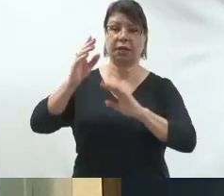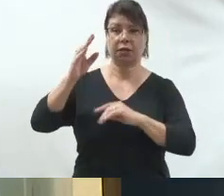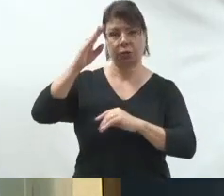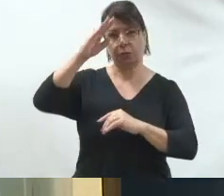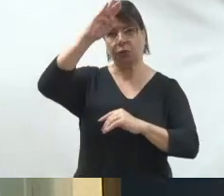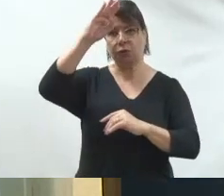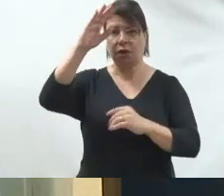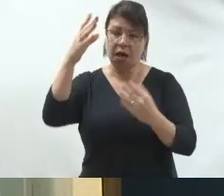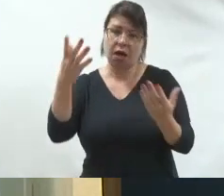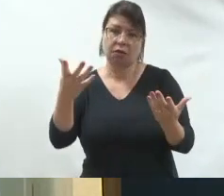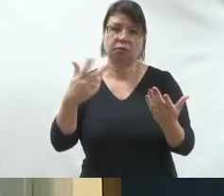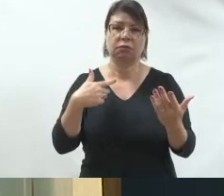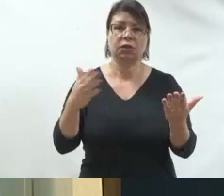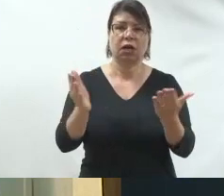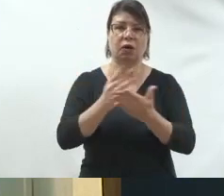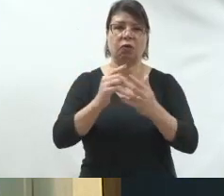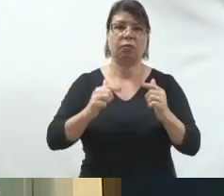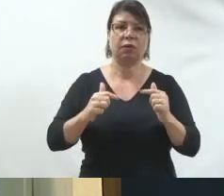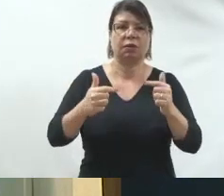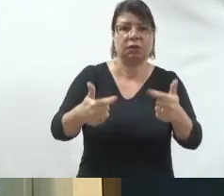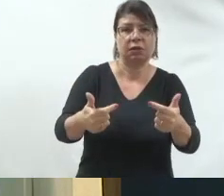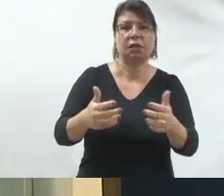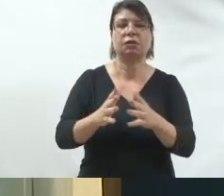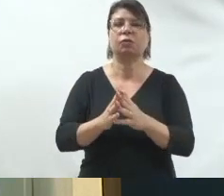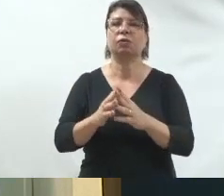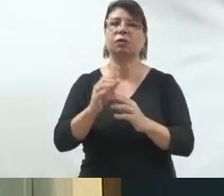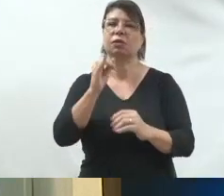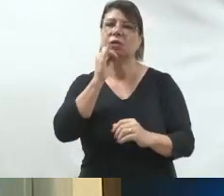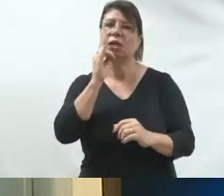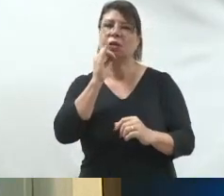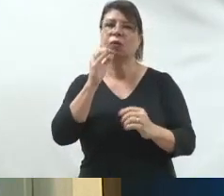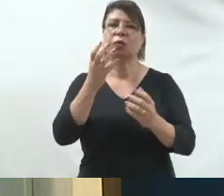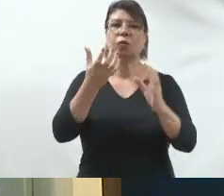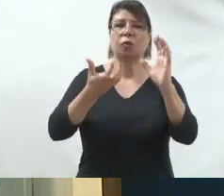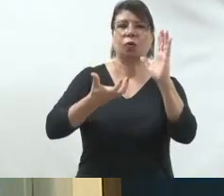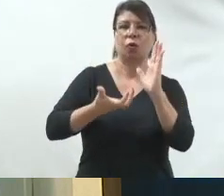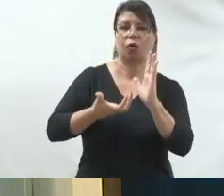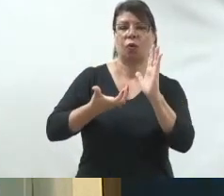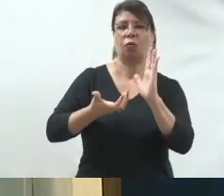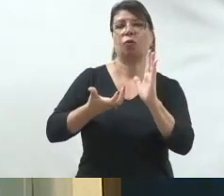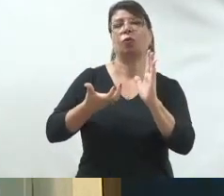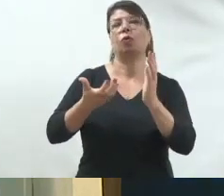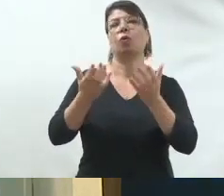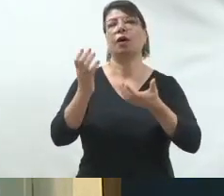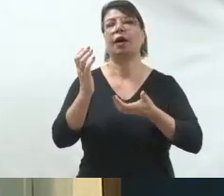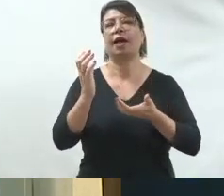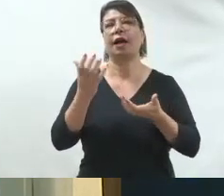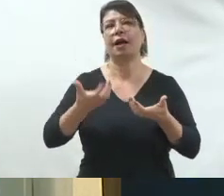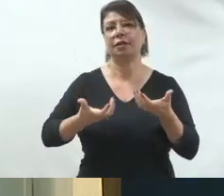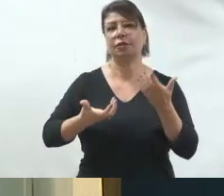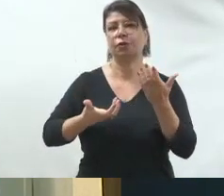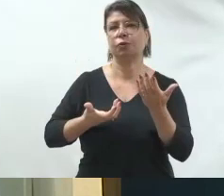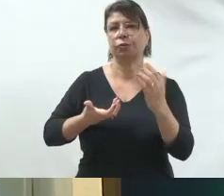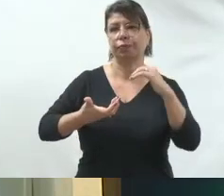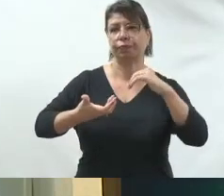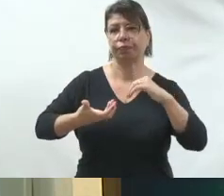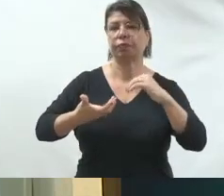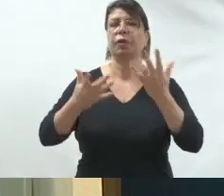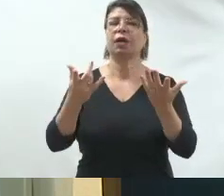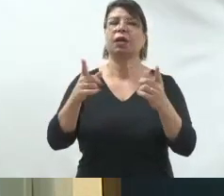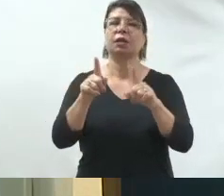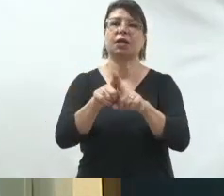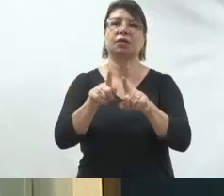as assembleias estaduais, dentro do Congresso Nacional, na Câmara, no Senado, e, logicamente,